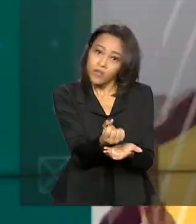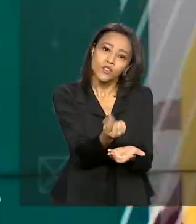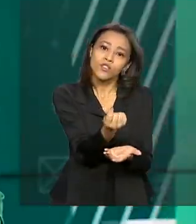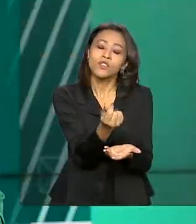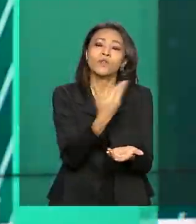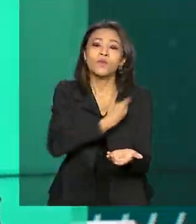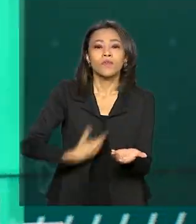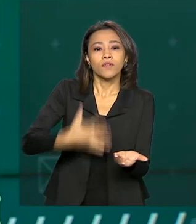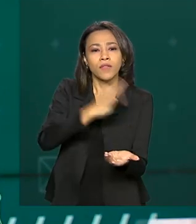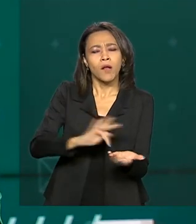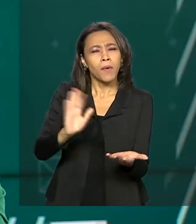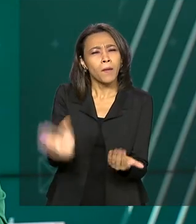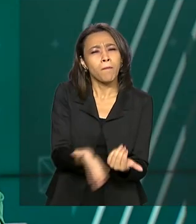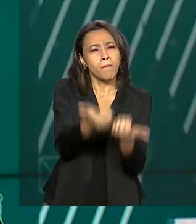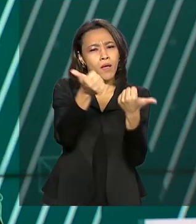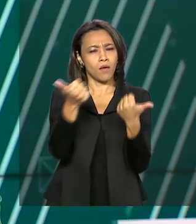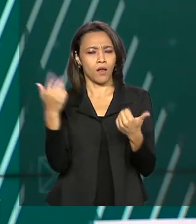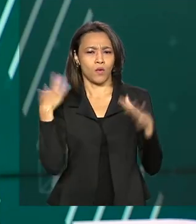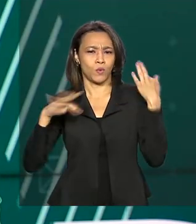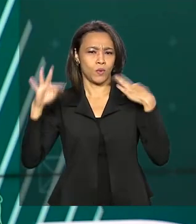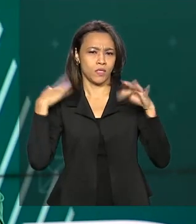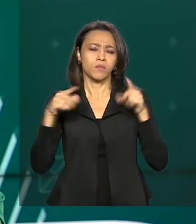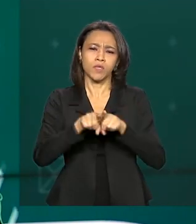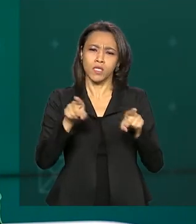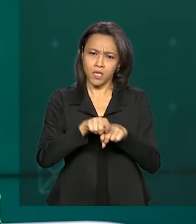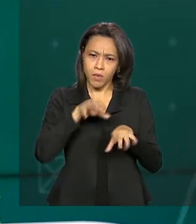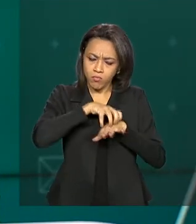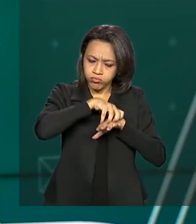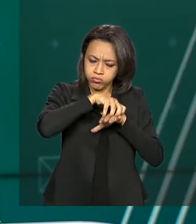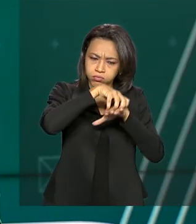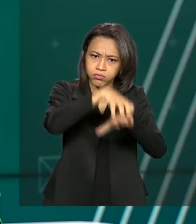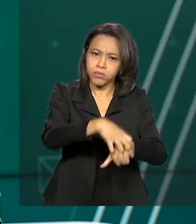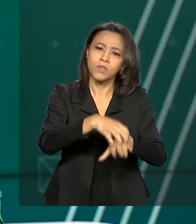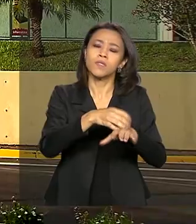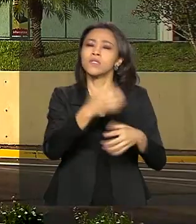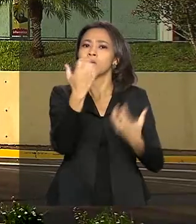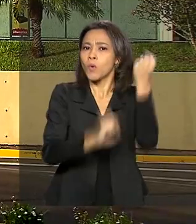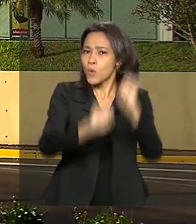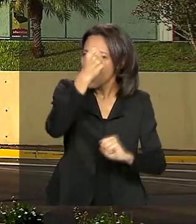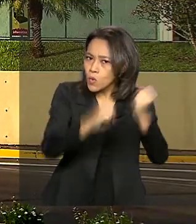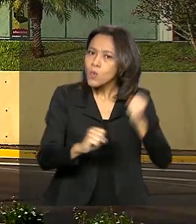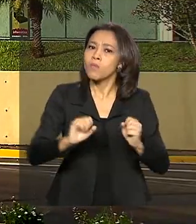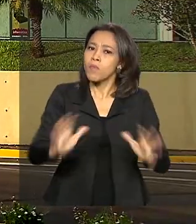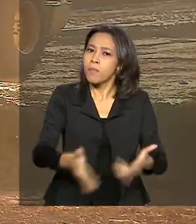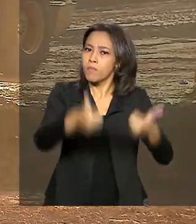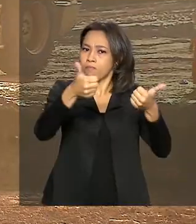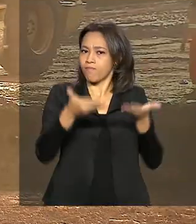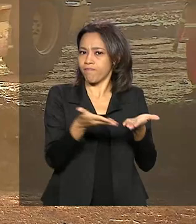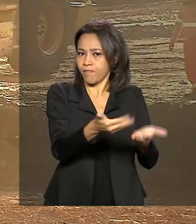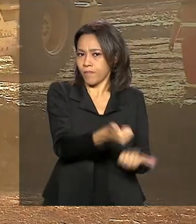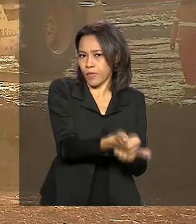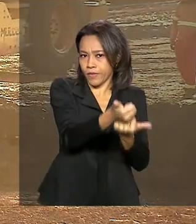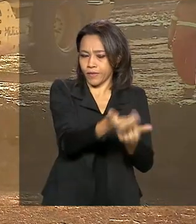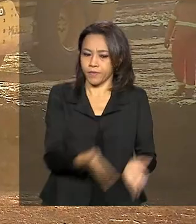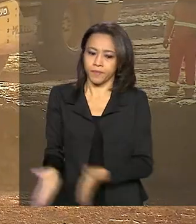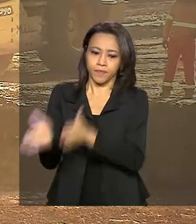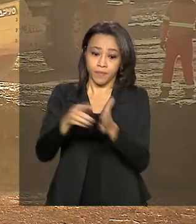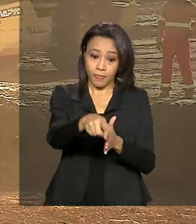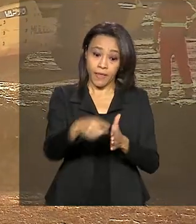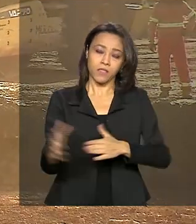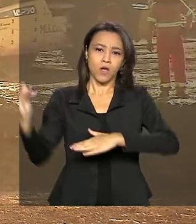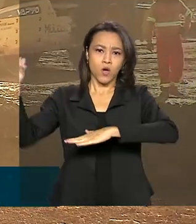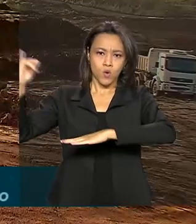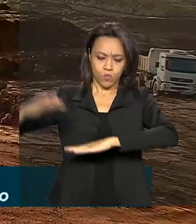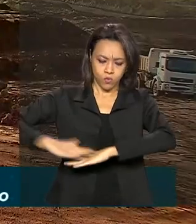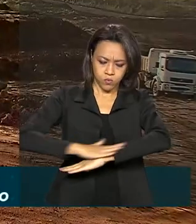turismo e melhorar o escoamento de produtos da indústria na região. Com as obras de ampliação da pista de pouso e